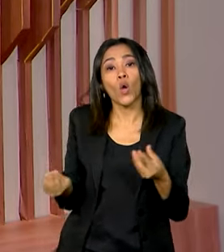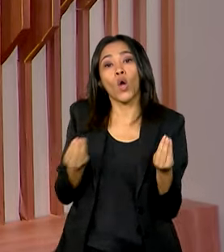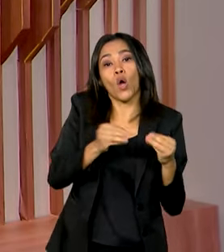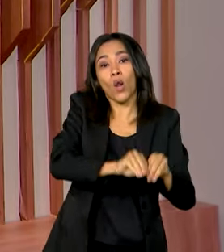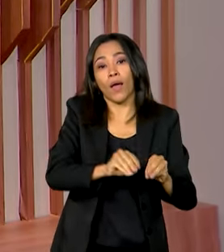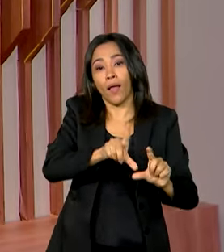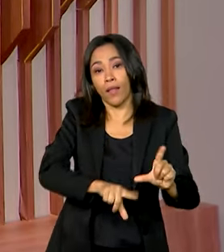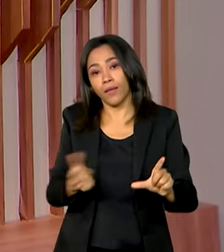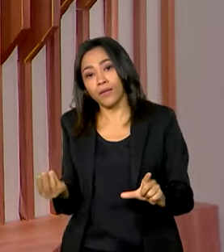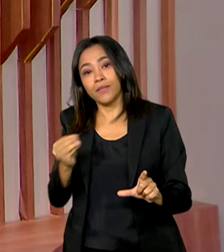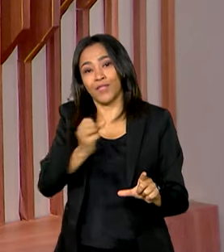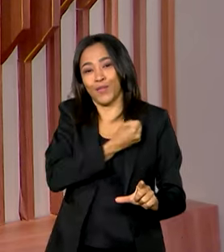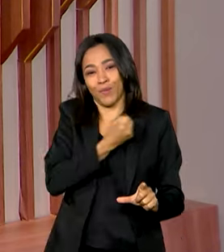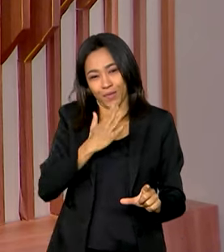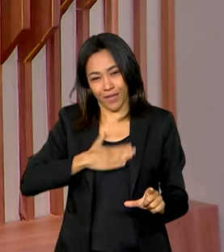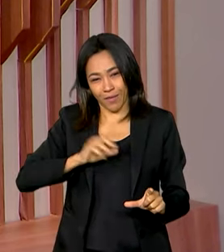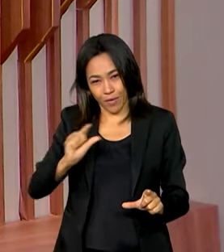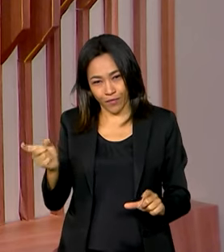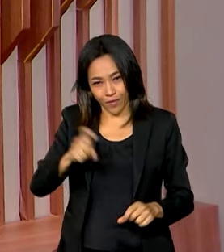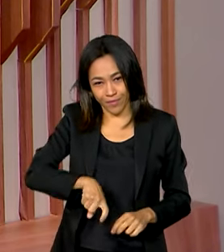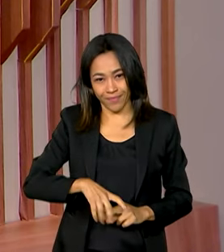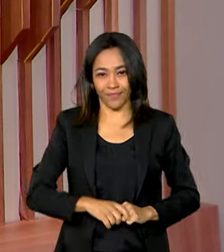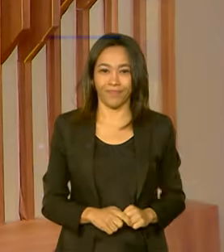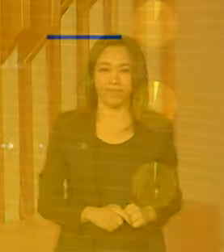letras e números. A gente volta já já.